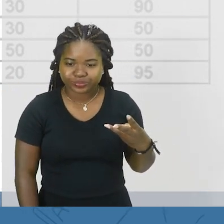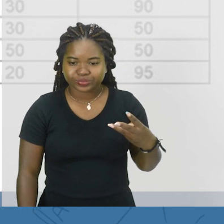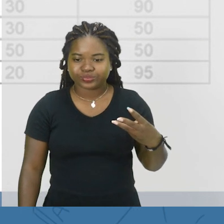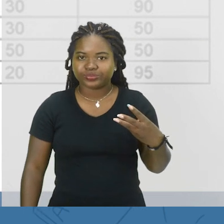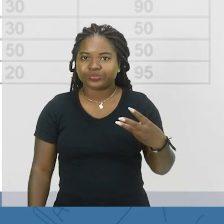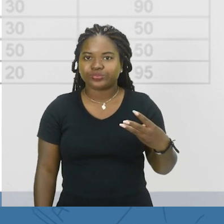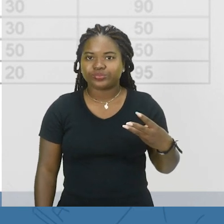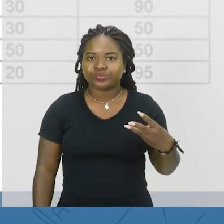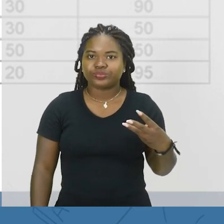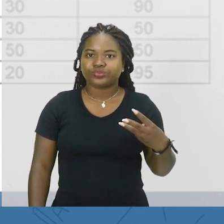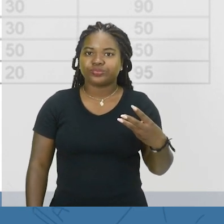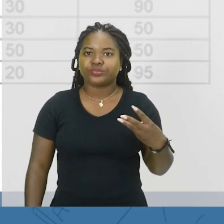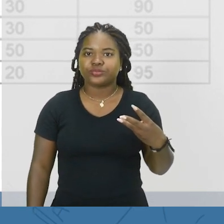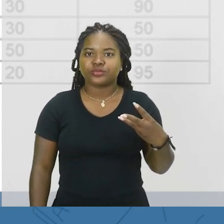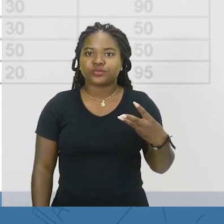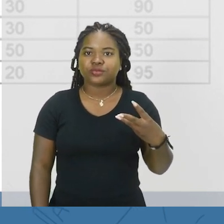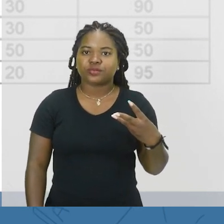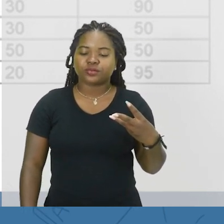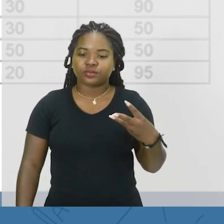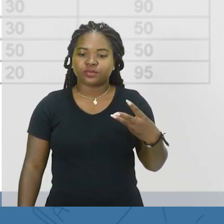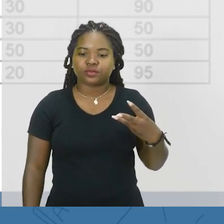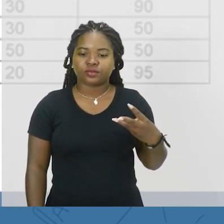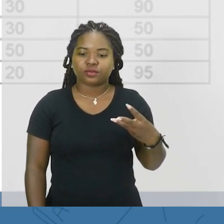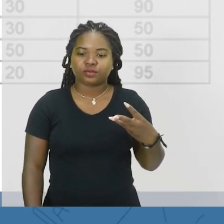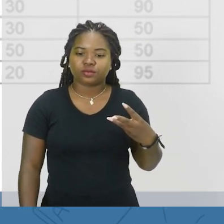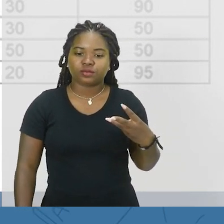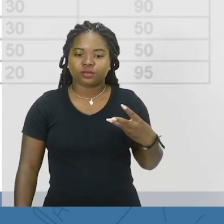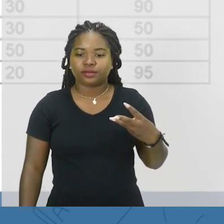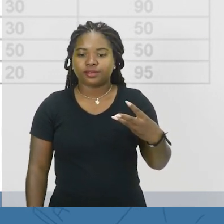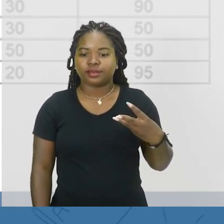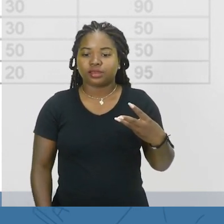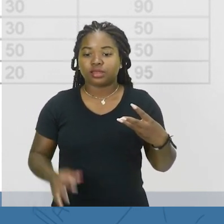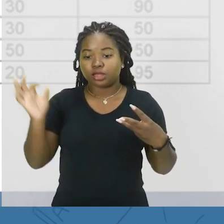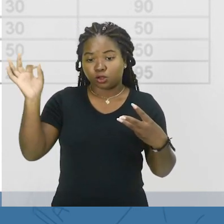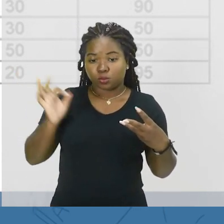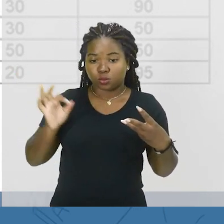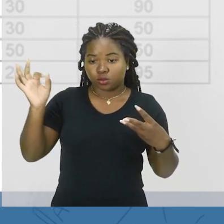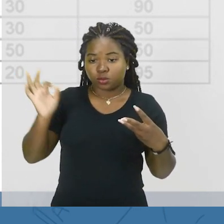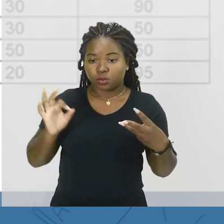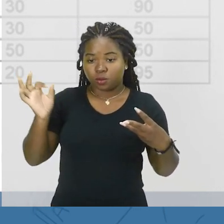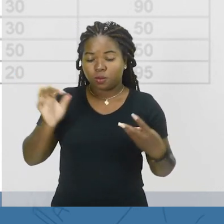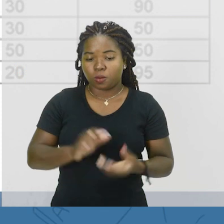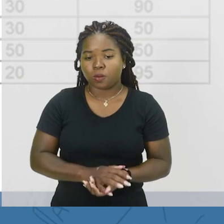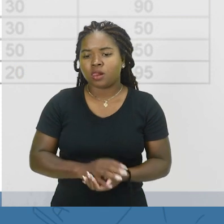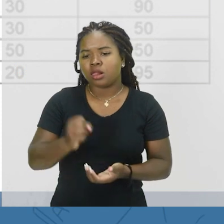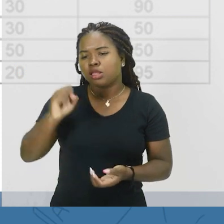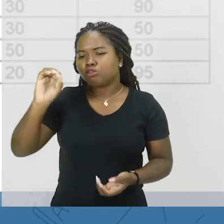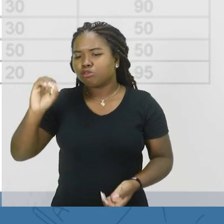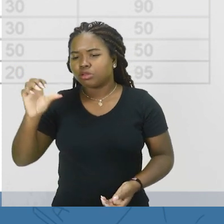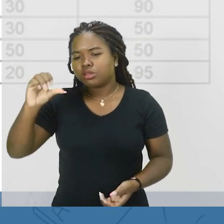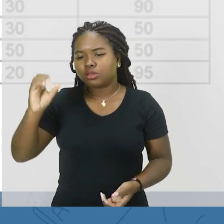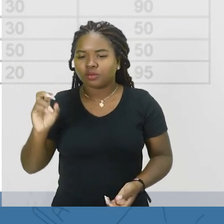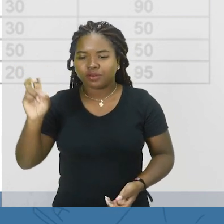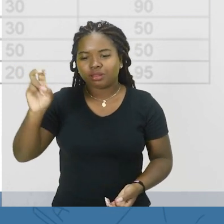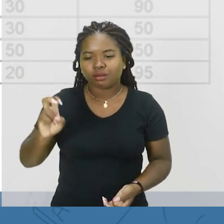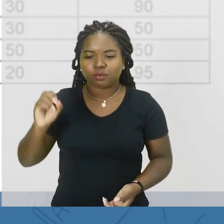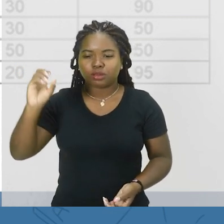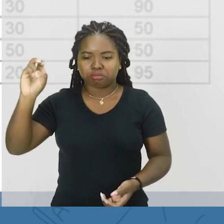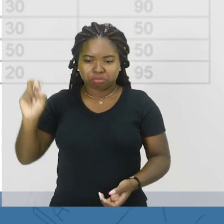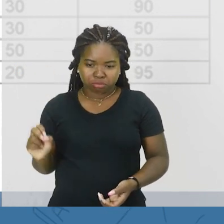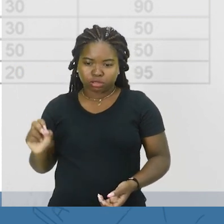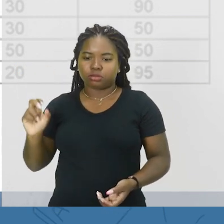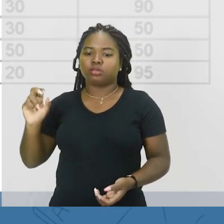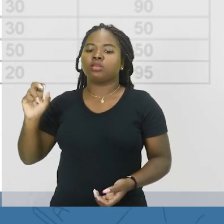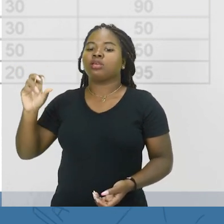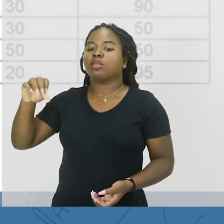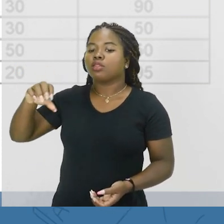exposta à luz né? à luz solar isso em porcentagem, né? Então nós temos aí, né? 80, 90, 50, 50, 50 e